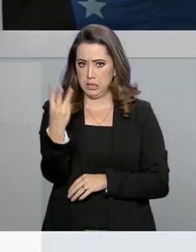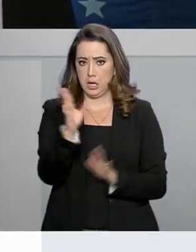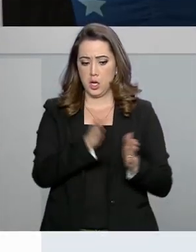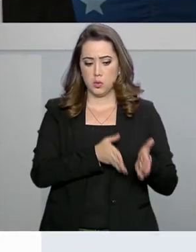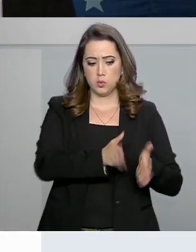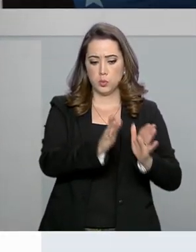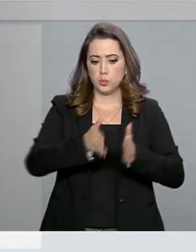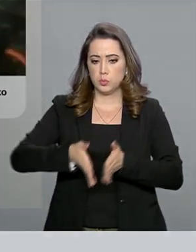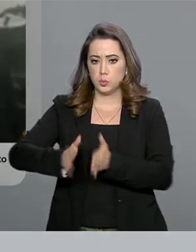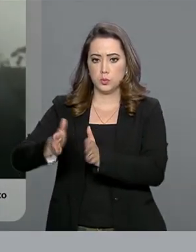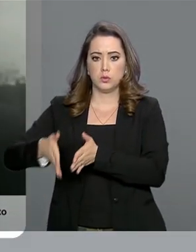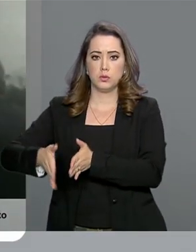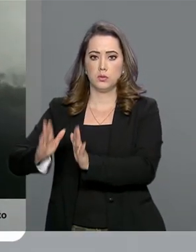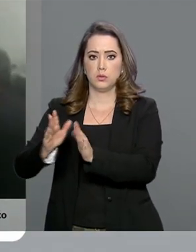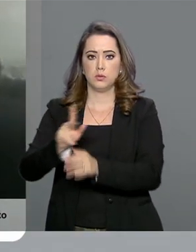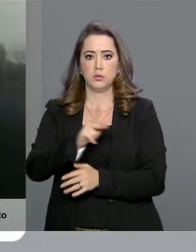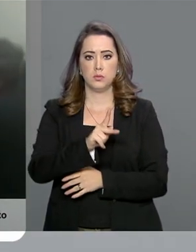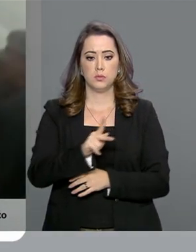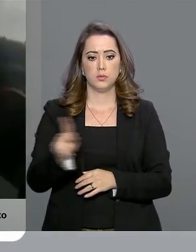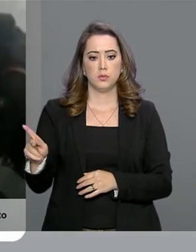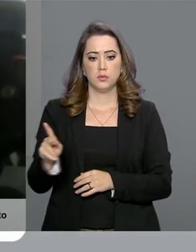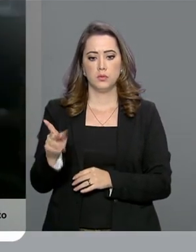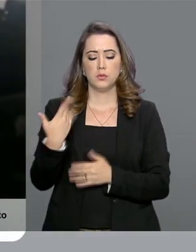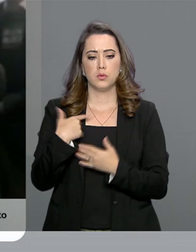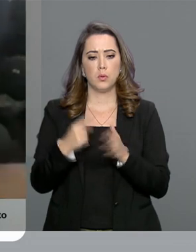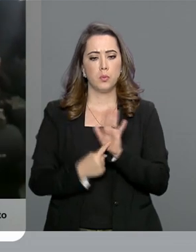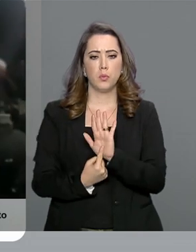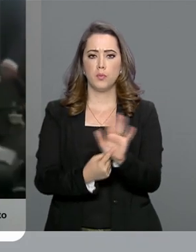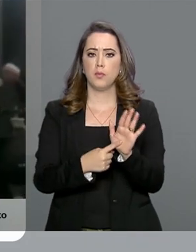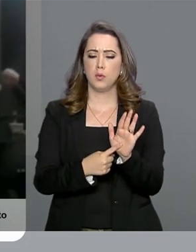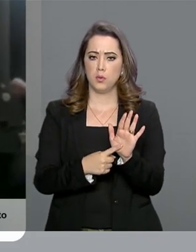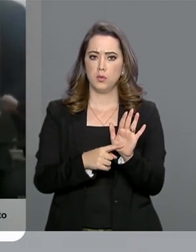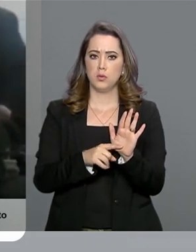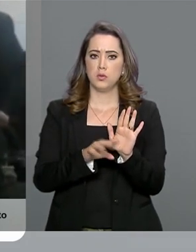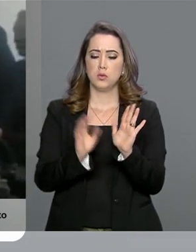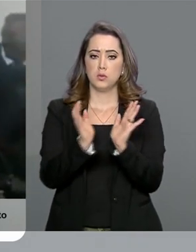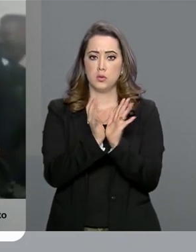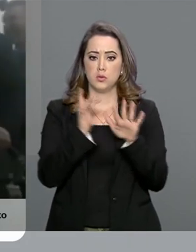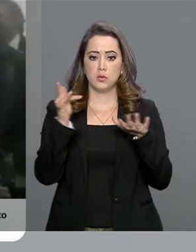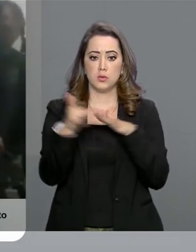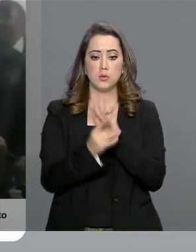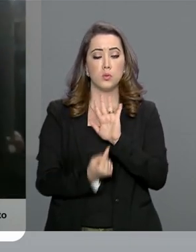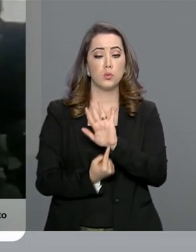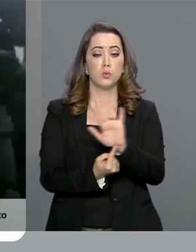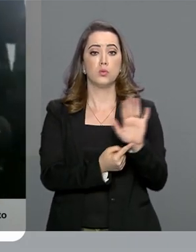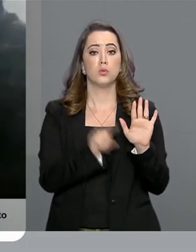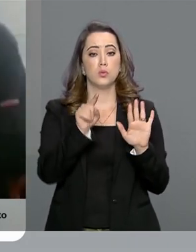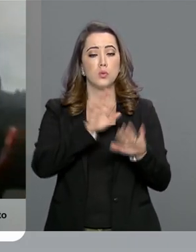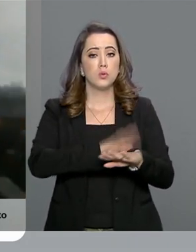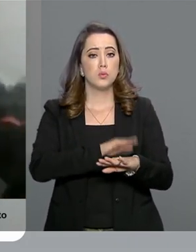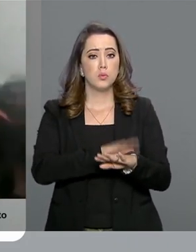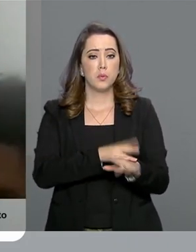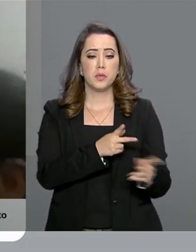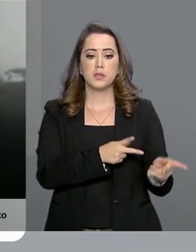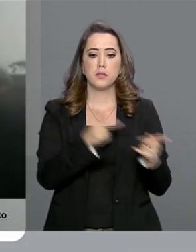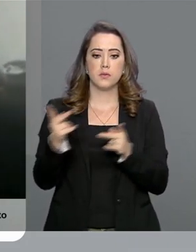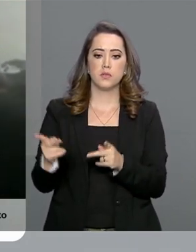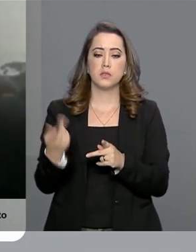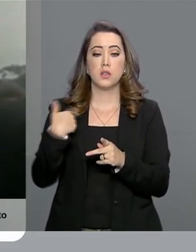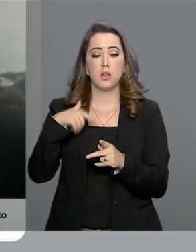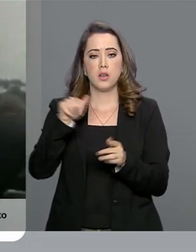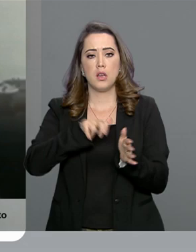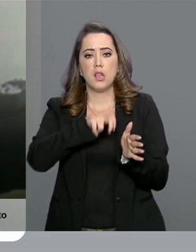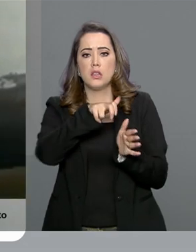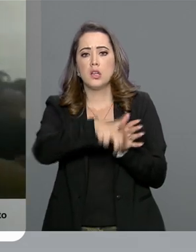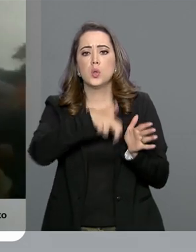O presidente Jair Bolsonaro postou nas redes sociais um dos momentos da visita à rodovia, quando ele sobe num trator